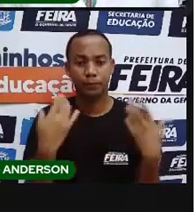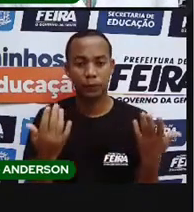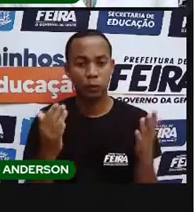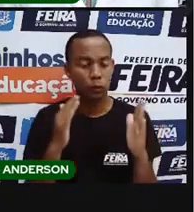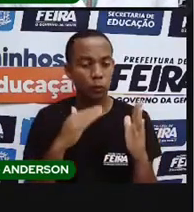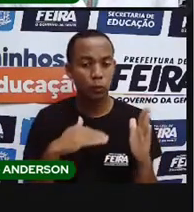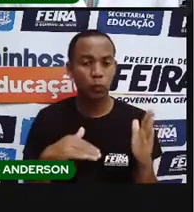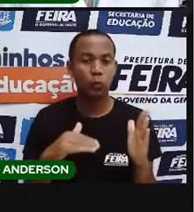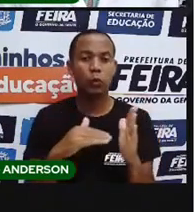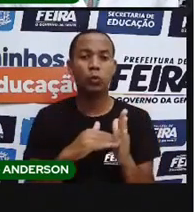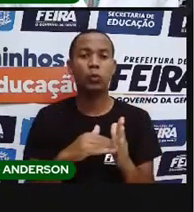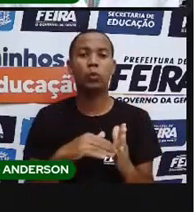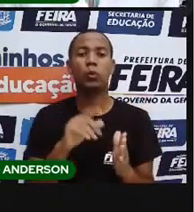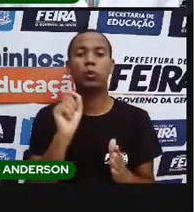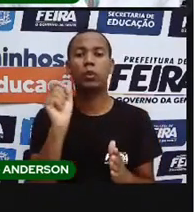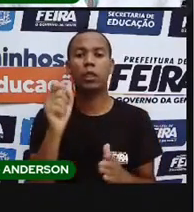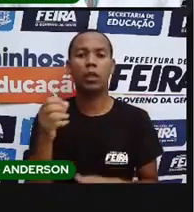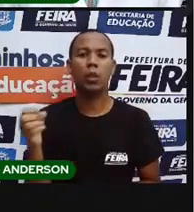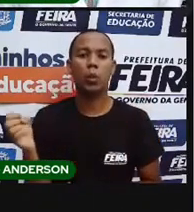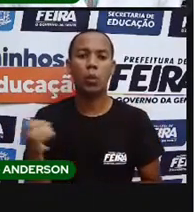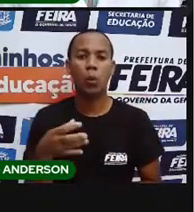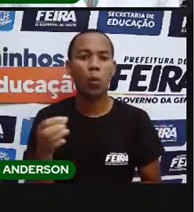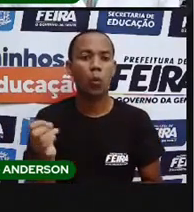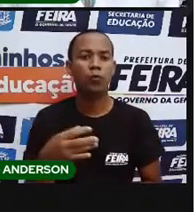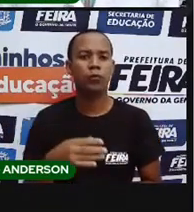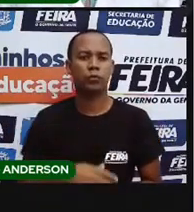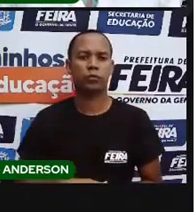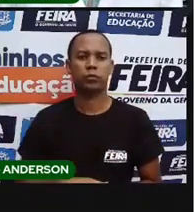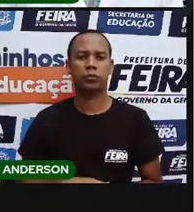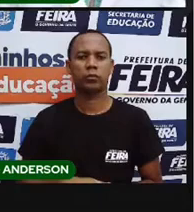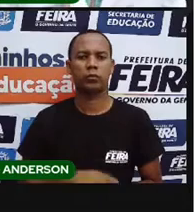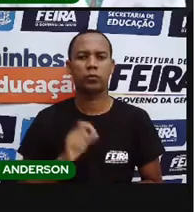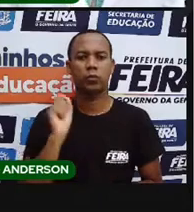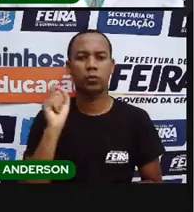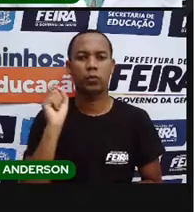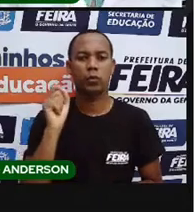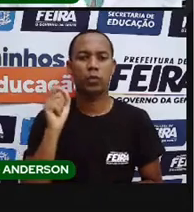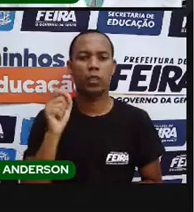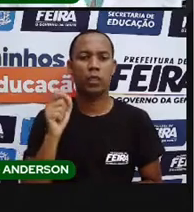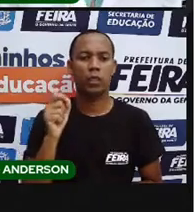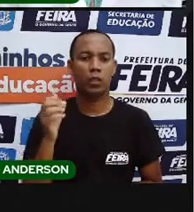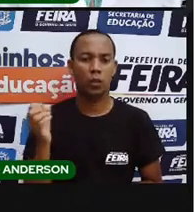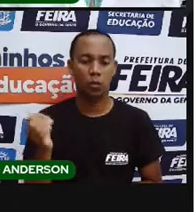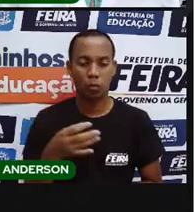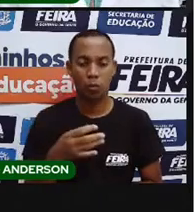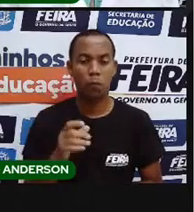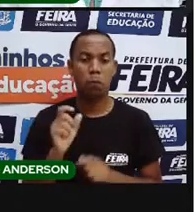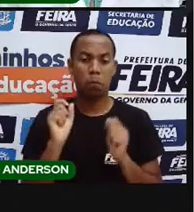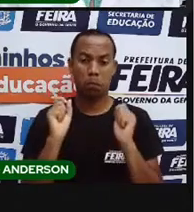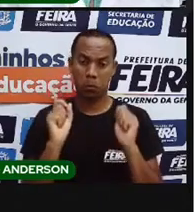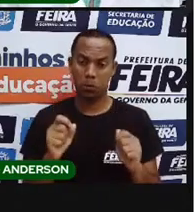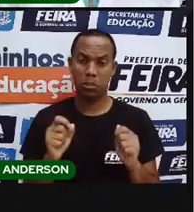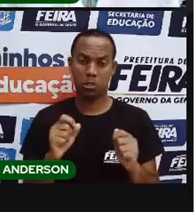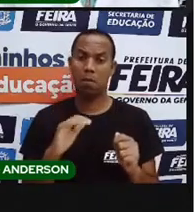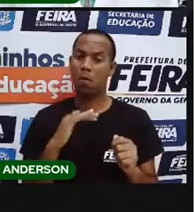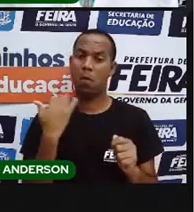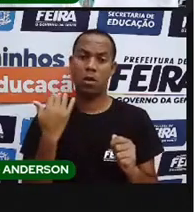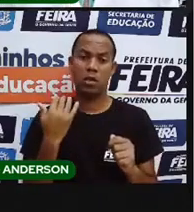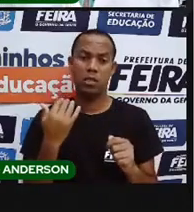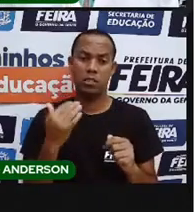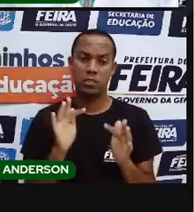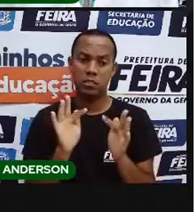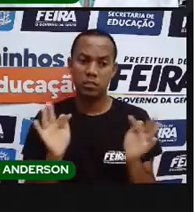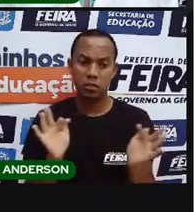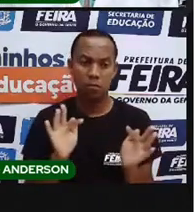tudo isso, para eles, era muito novo. E o fato de ser novo fazia com que fosse o quê? Fatal. Então, assim, a gripe acabava